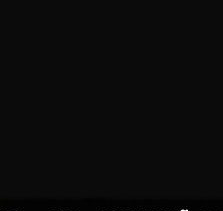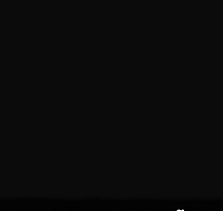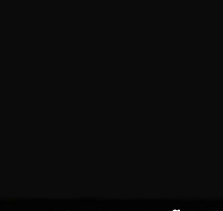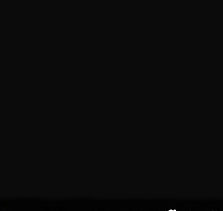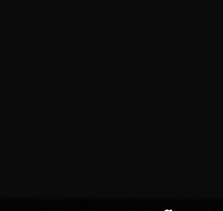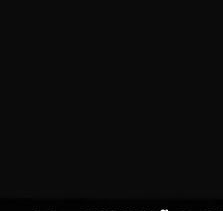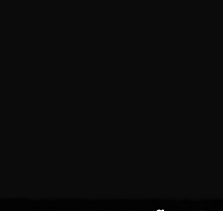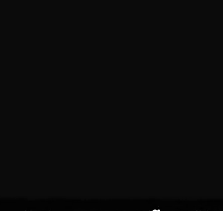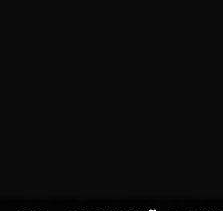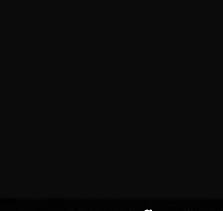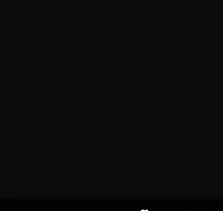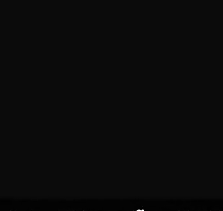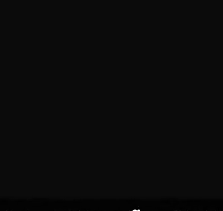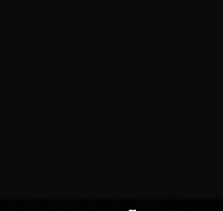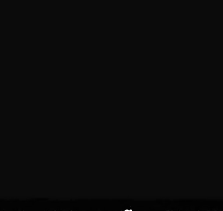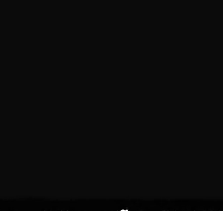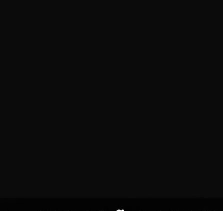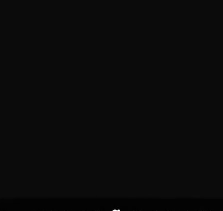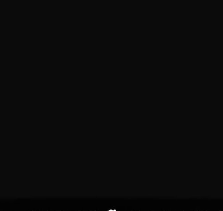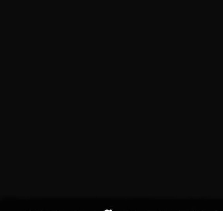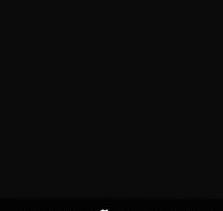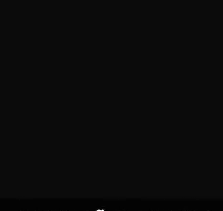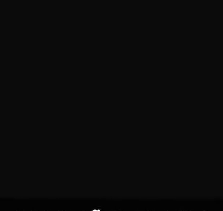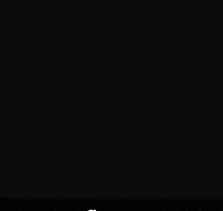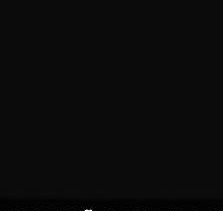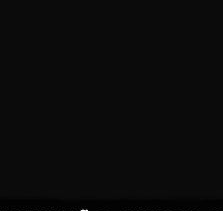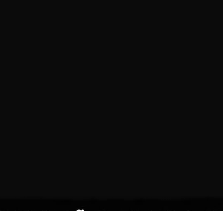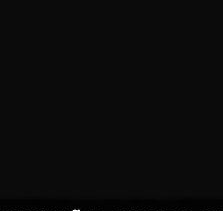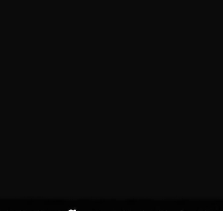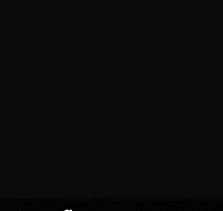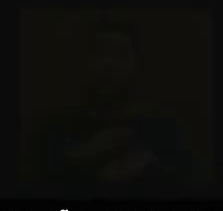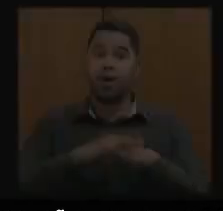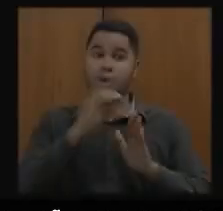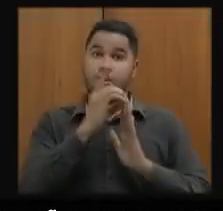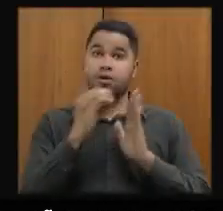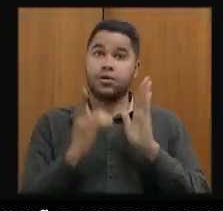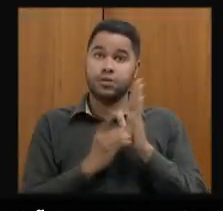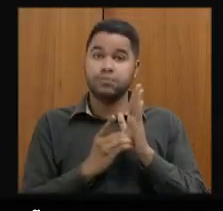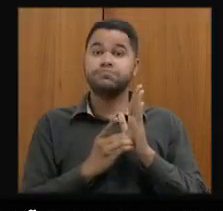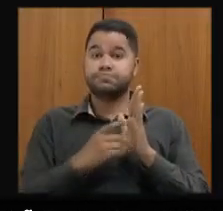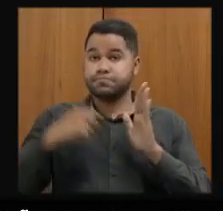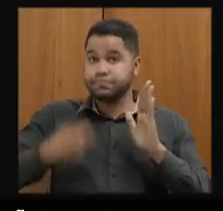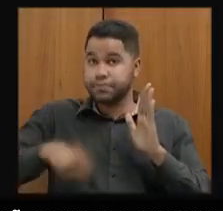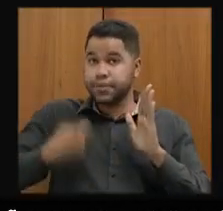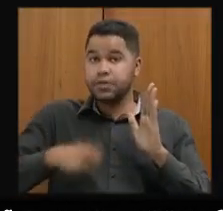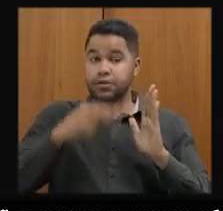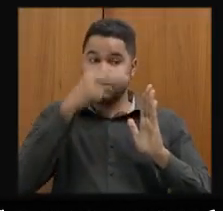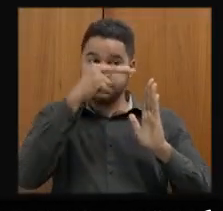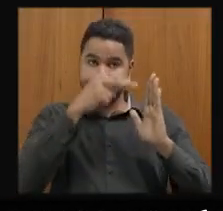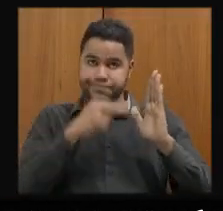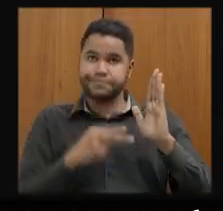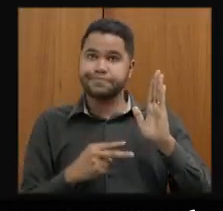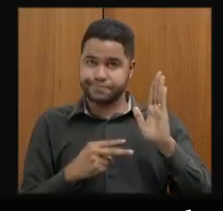as explicações, a boa vontade e pedir para poder olhar esse decreto. O decreto precisa ser revisto.